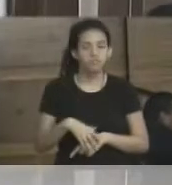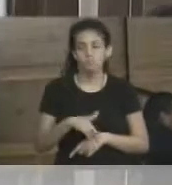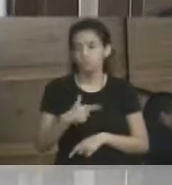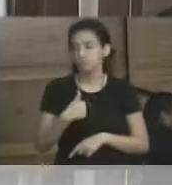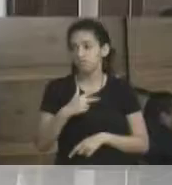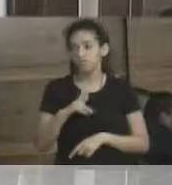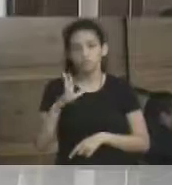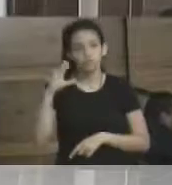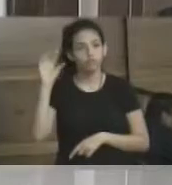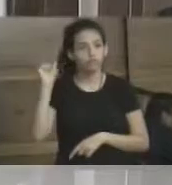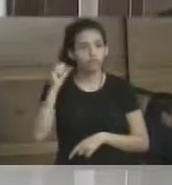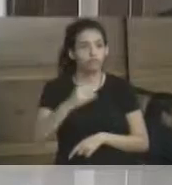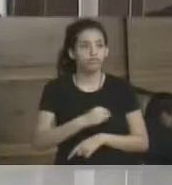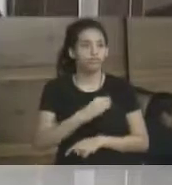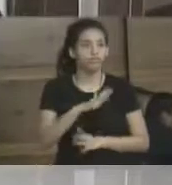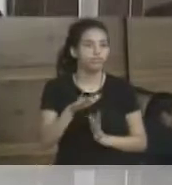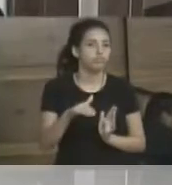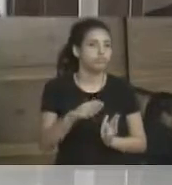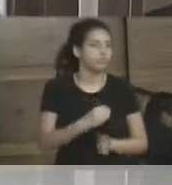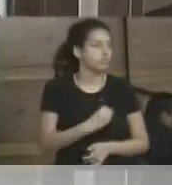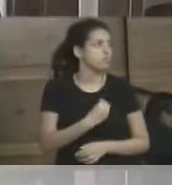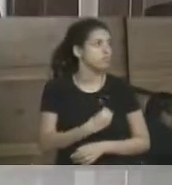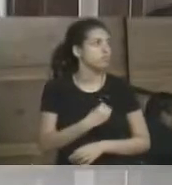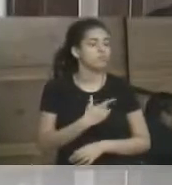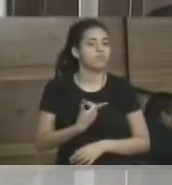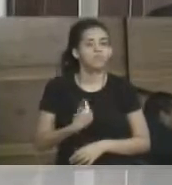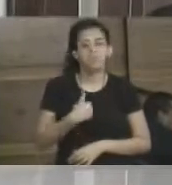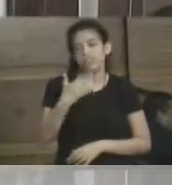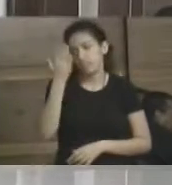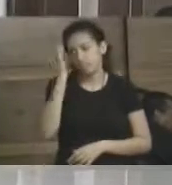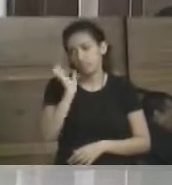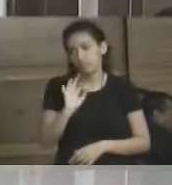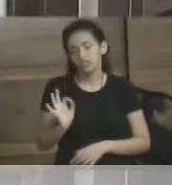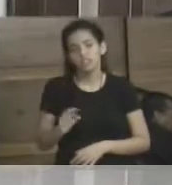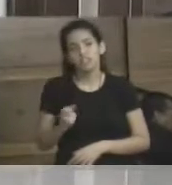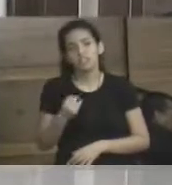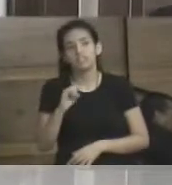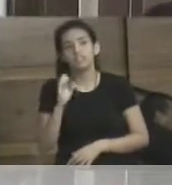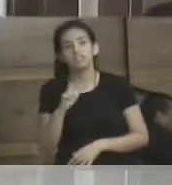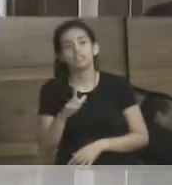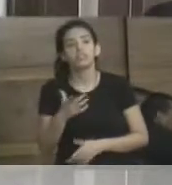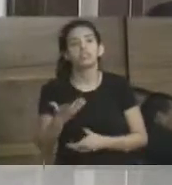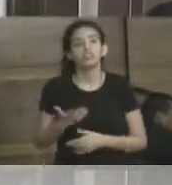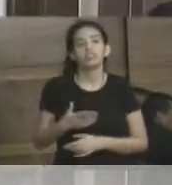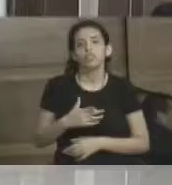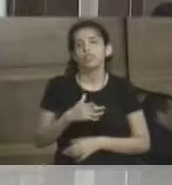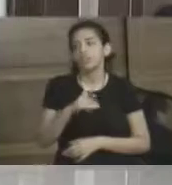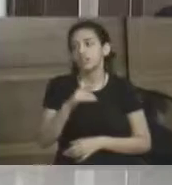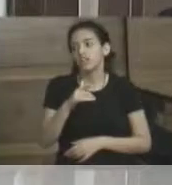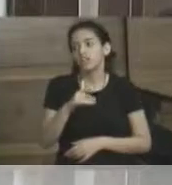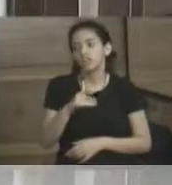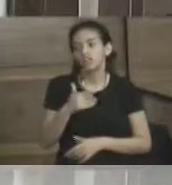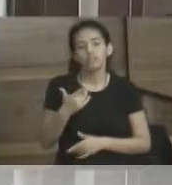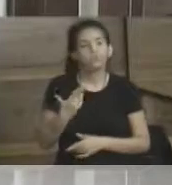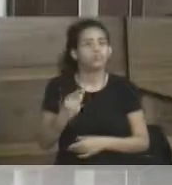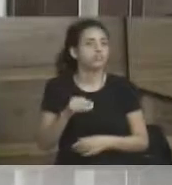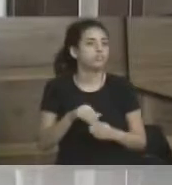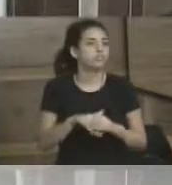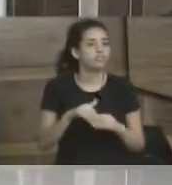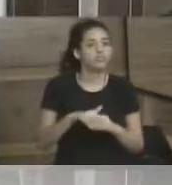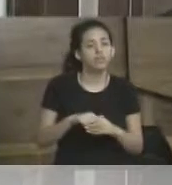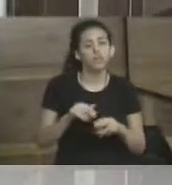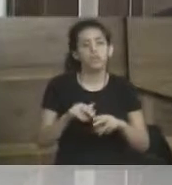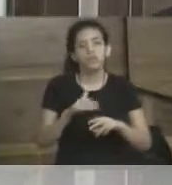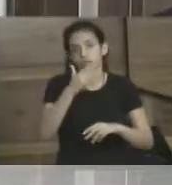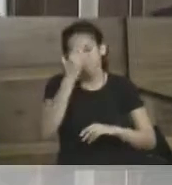inteira, não sei se foi por isso ou se é por isso, mas que saneamento não dava voto, e que por isso as pessoas não